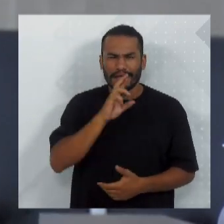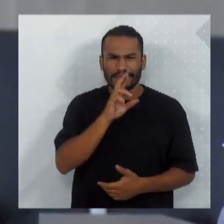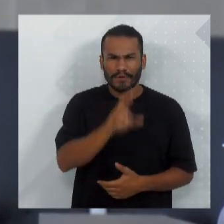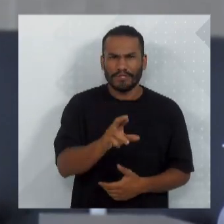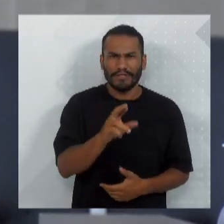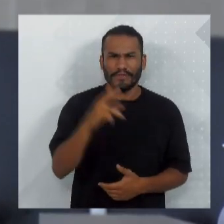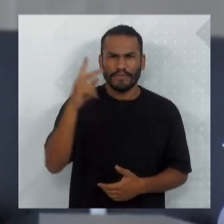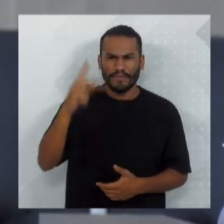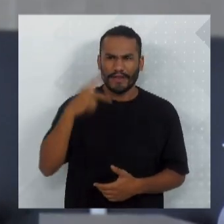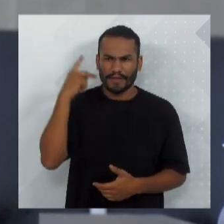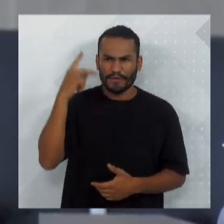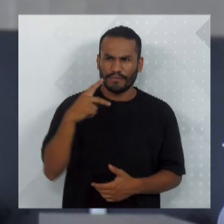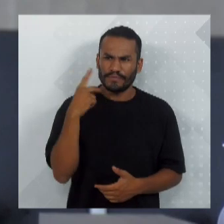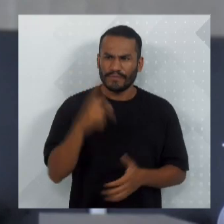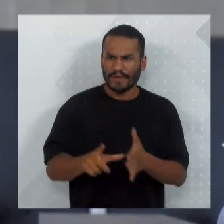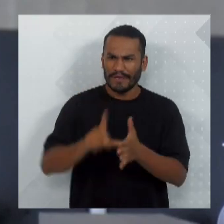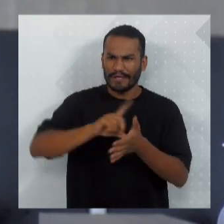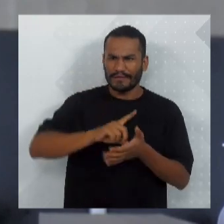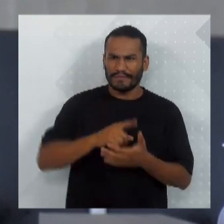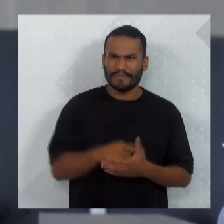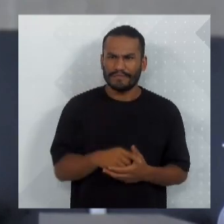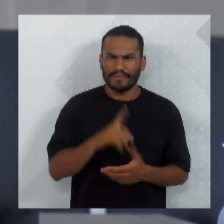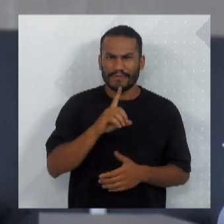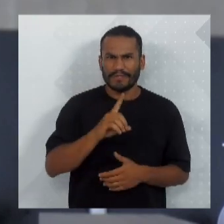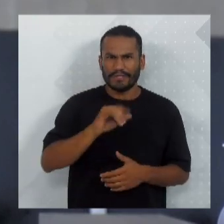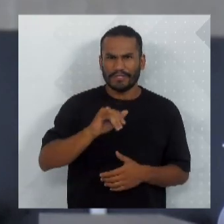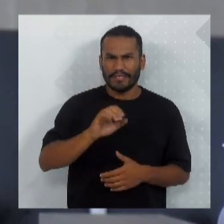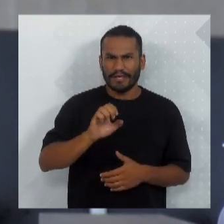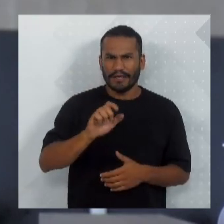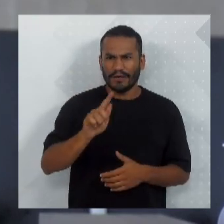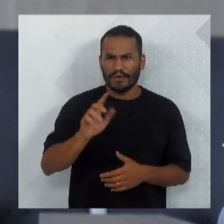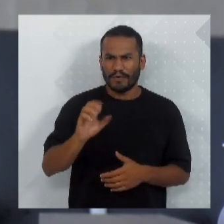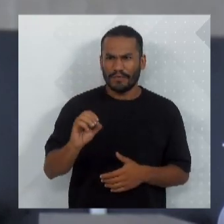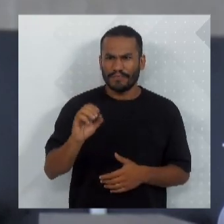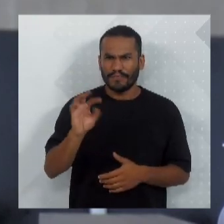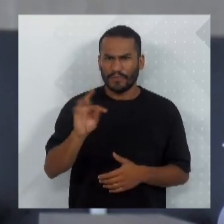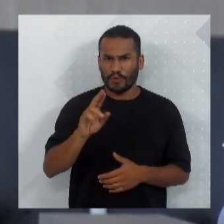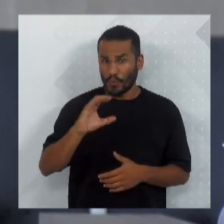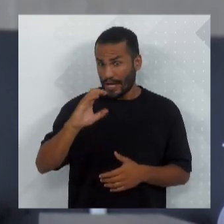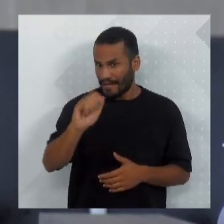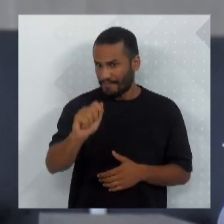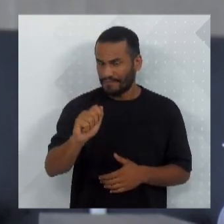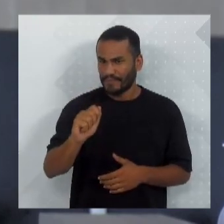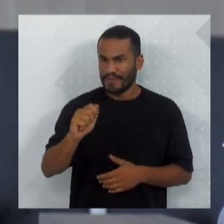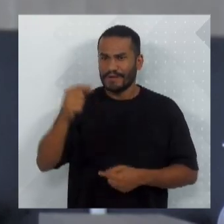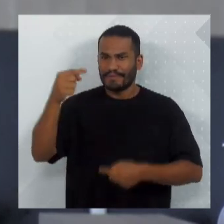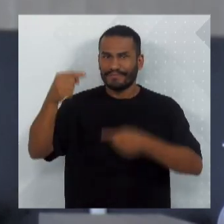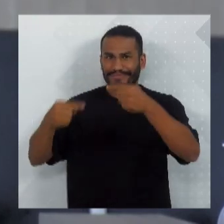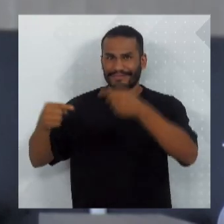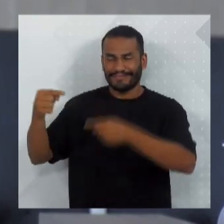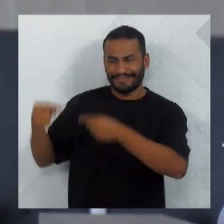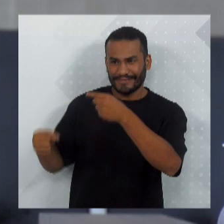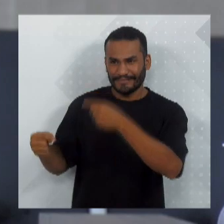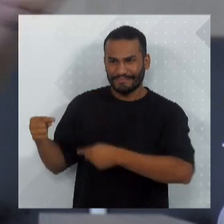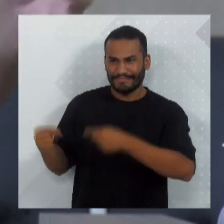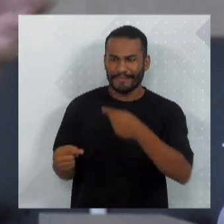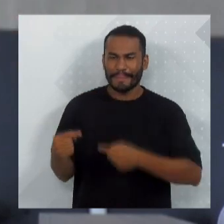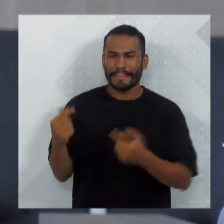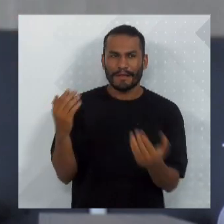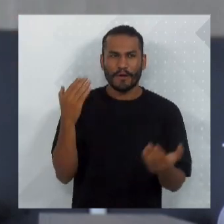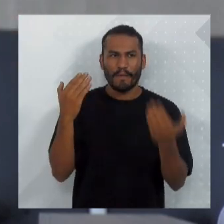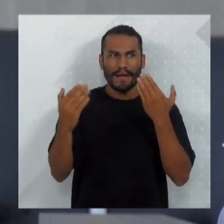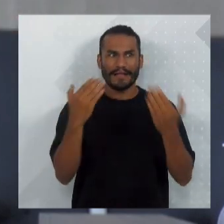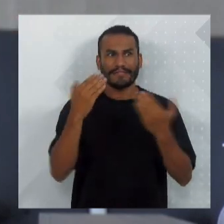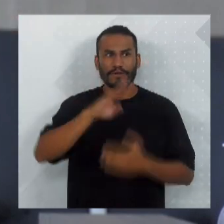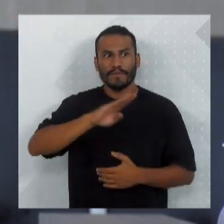ao vereador que antecedeu, o vereador Adriano Pereira, o vereador Tuca, a disparidade de comparação